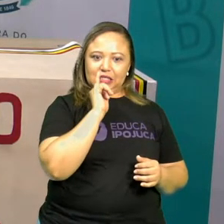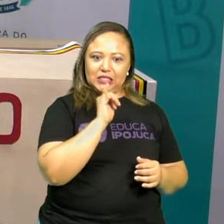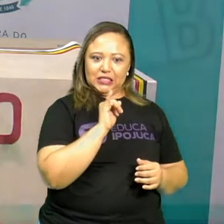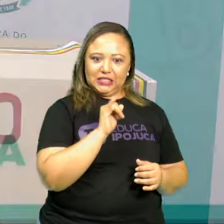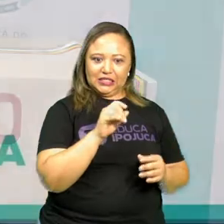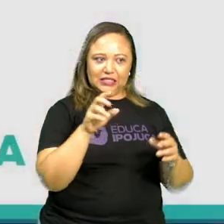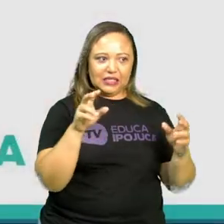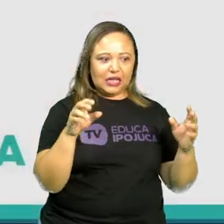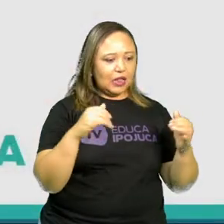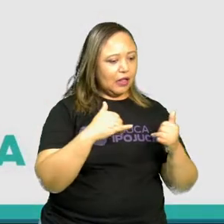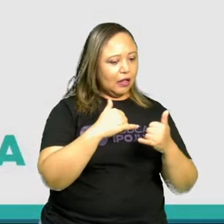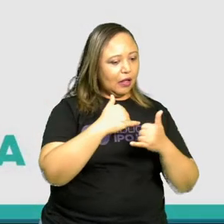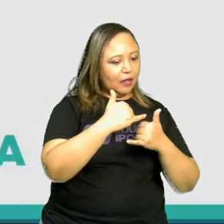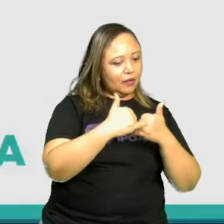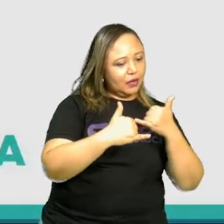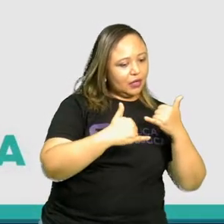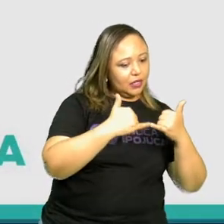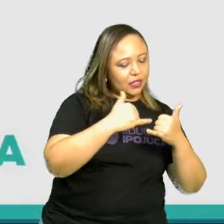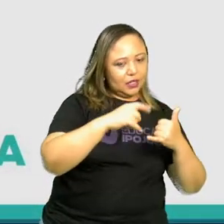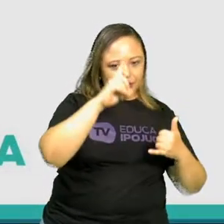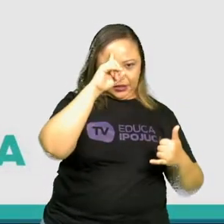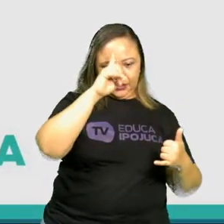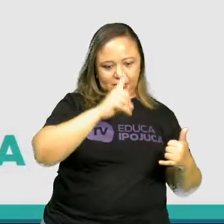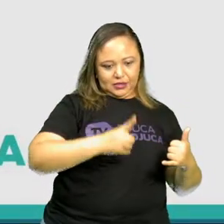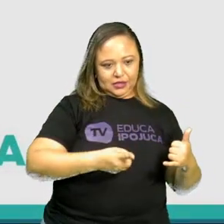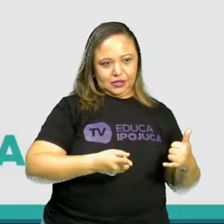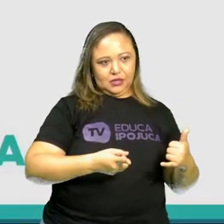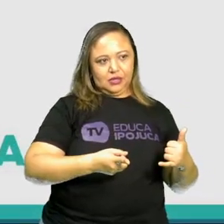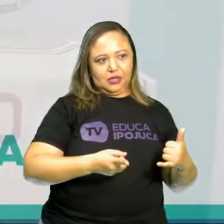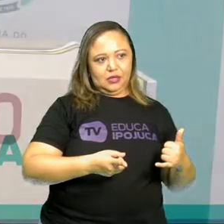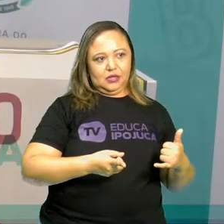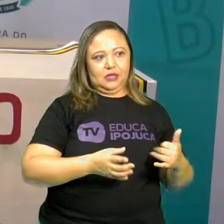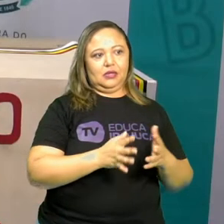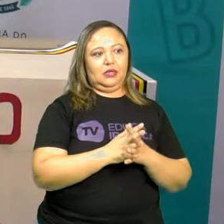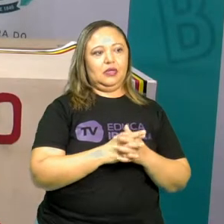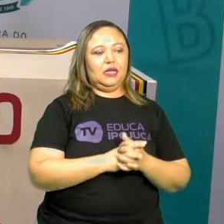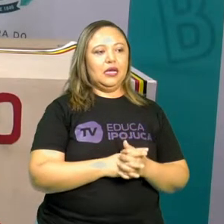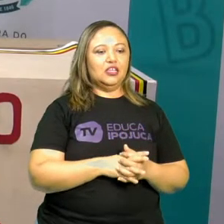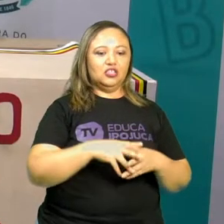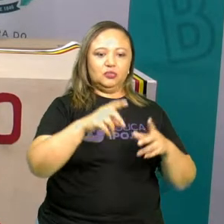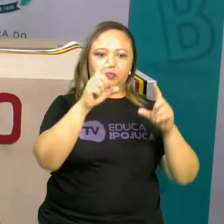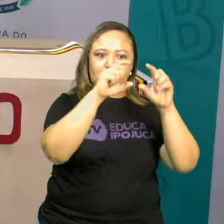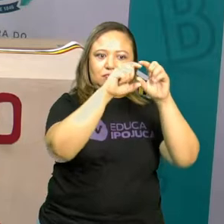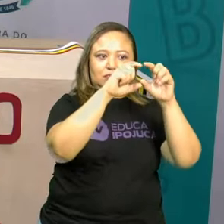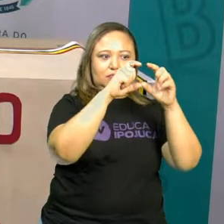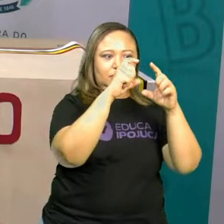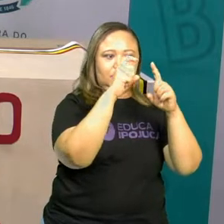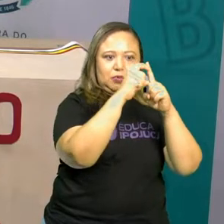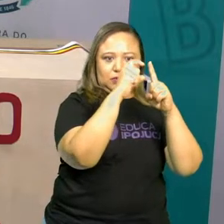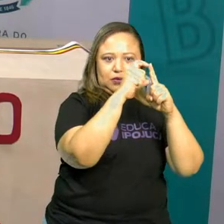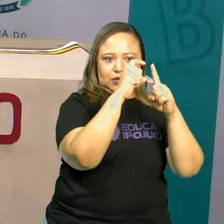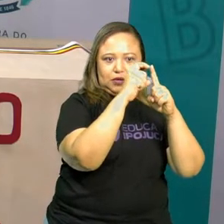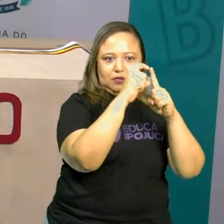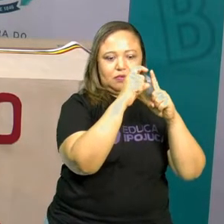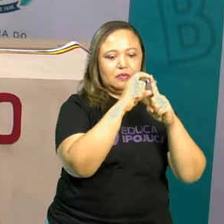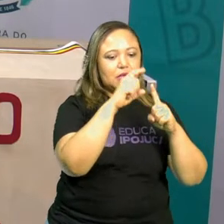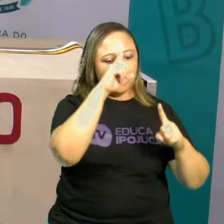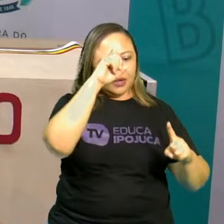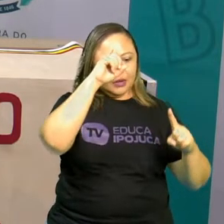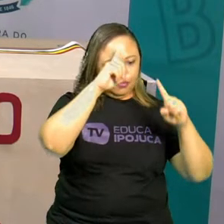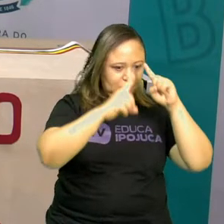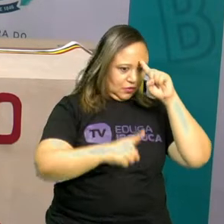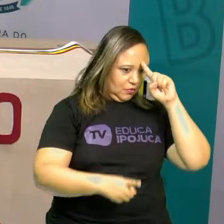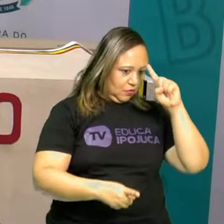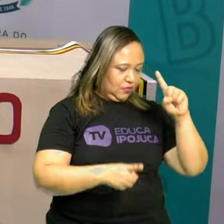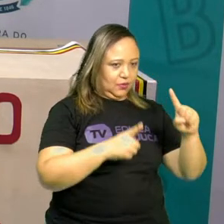Isso a gente fala umas palavrinhas e dentro da latinha vão ter alguns comandos, que a tia vai